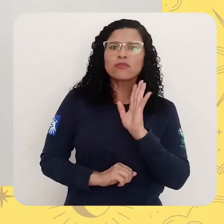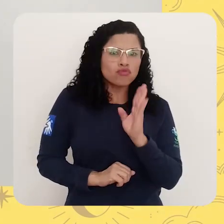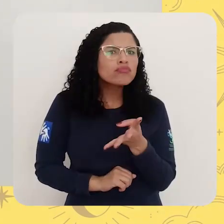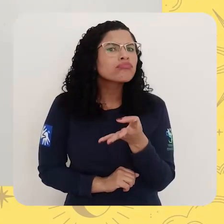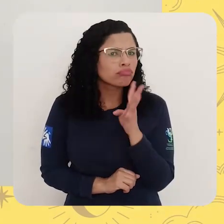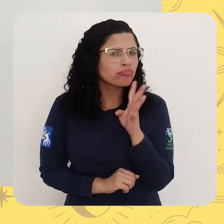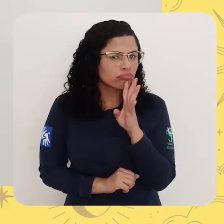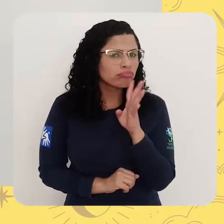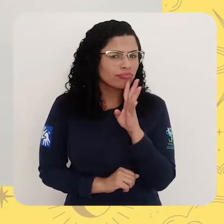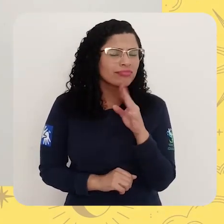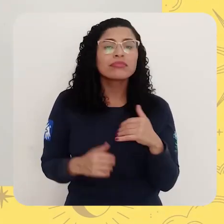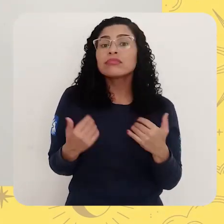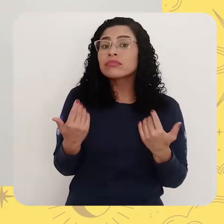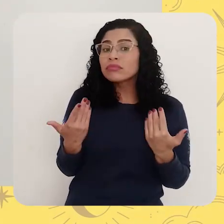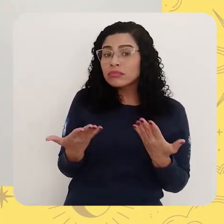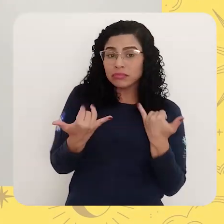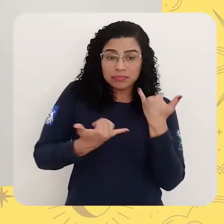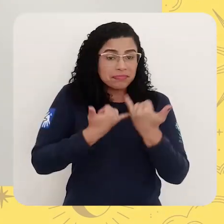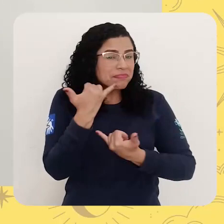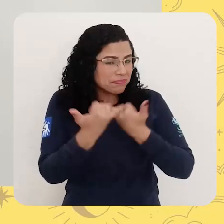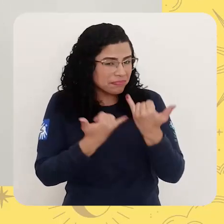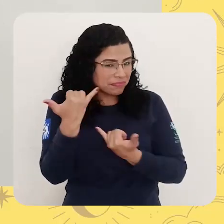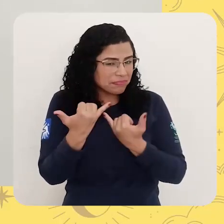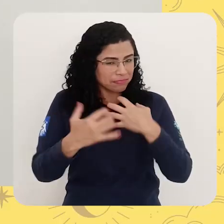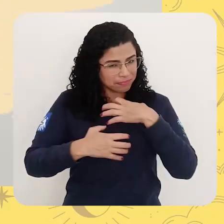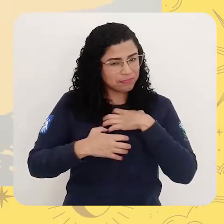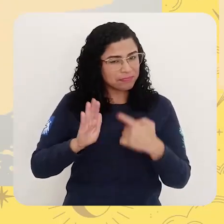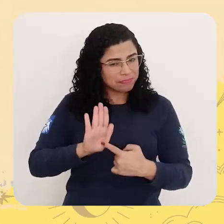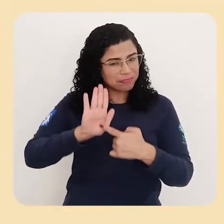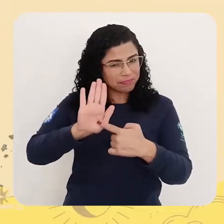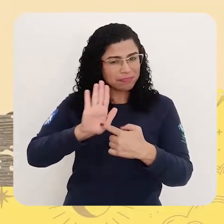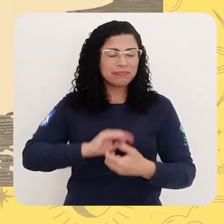né? Vocês já conheciam essa parlenda? Então, vamos brincar um pouquinho com ela?